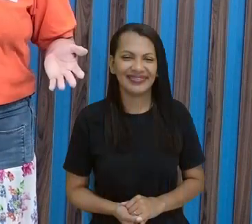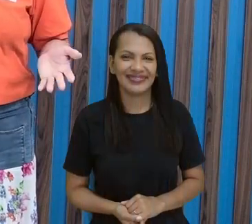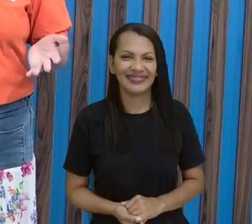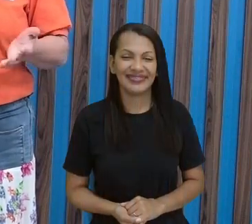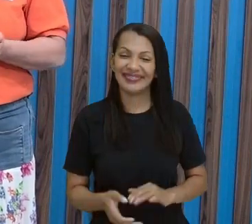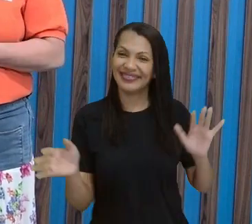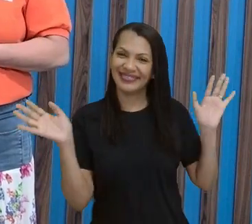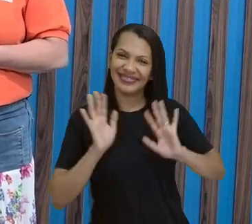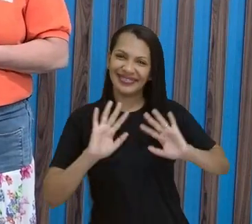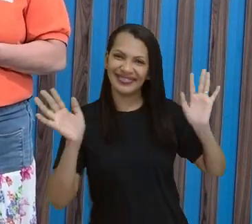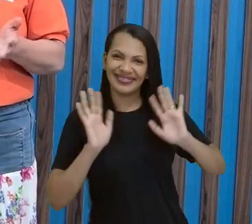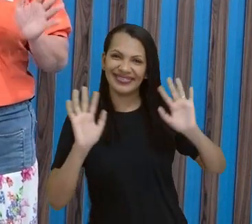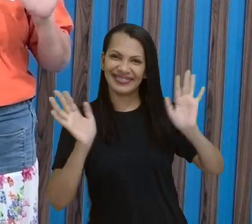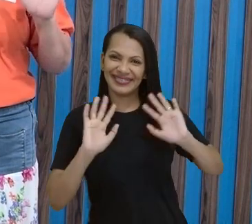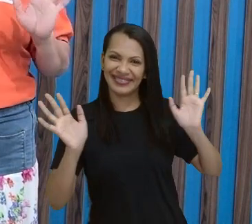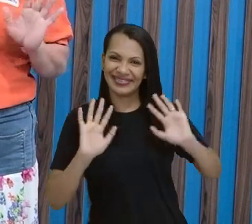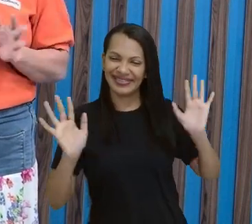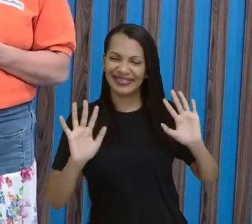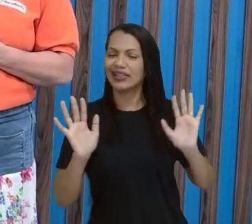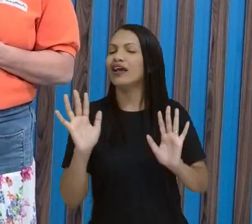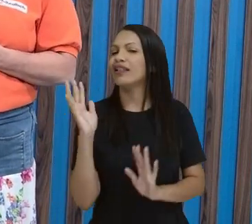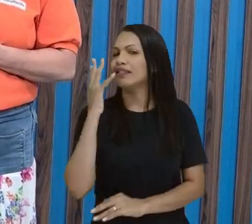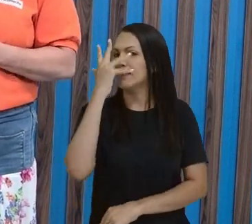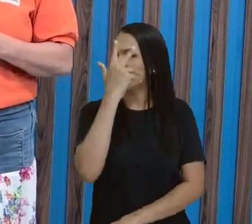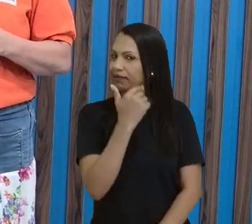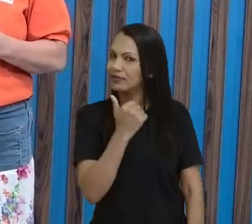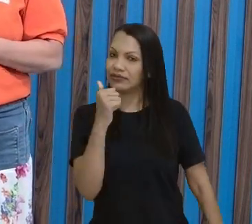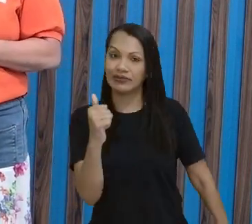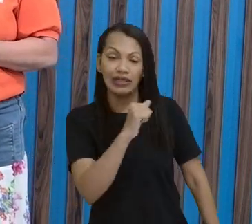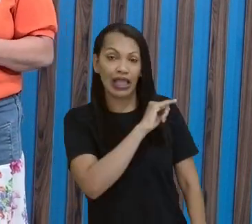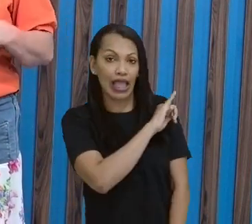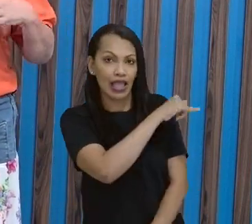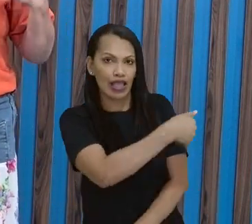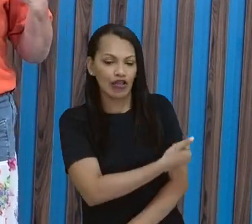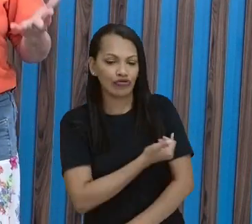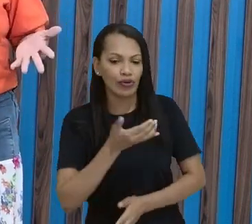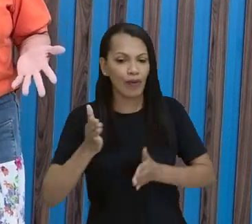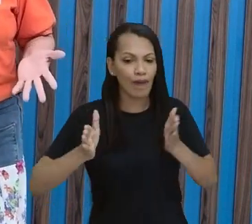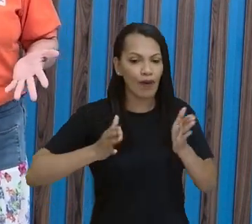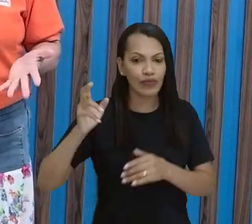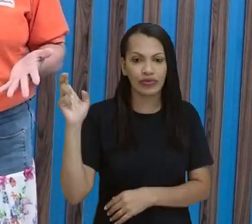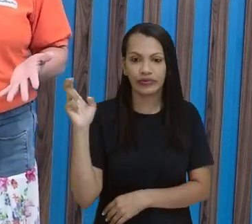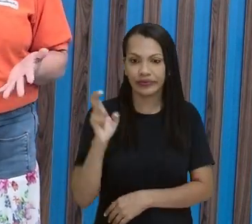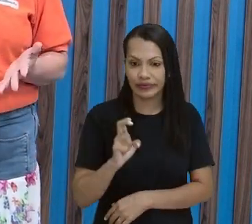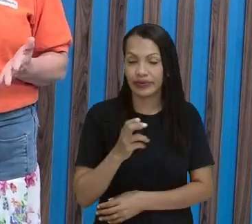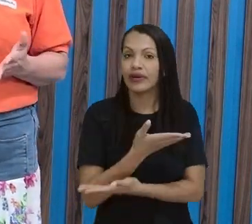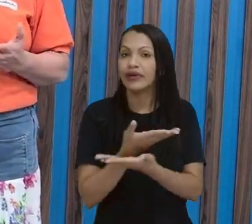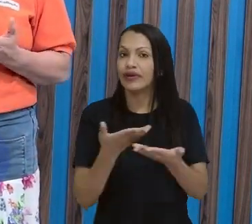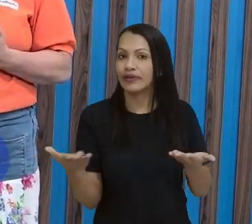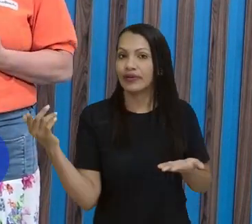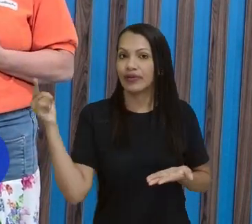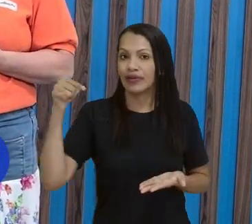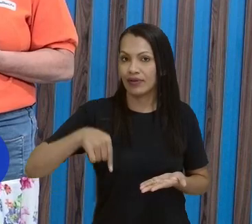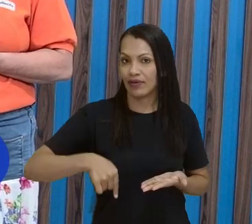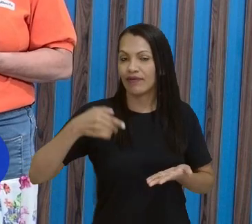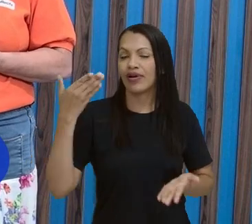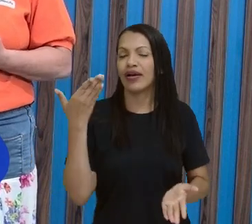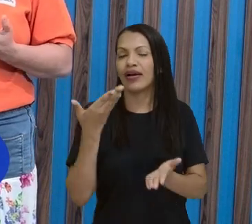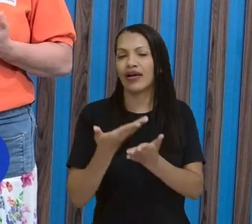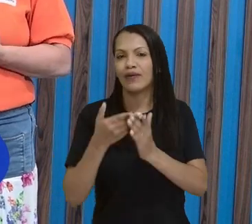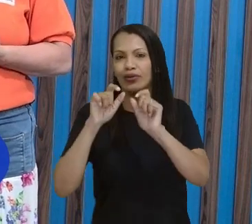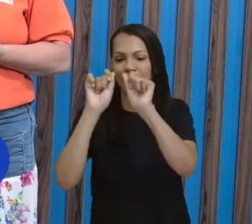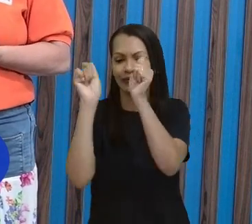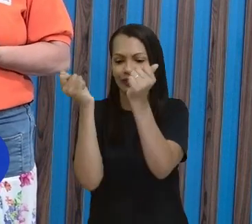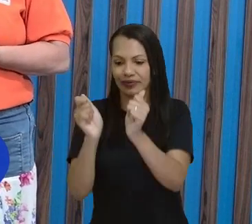Olá, gente linda da EJA, do módulo 5, estamos aqui para mais uma aula de arte,